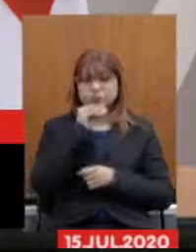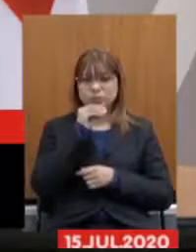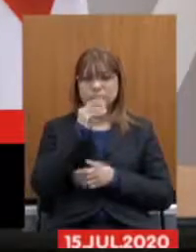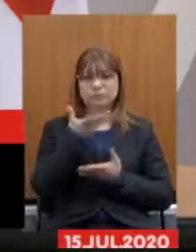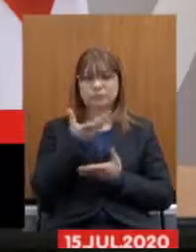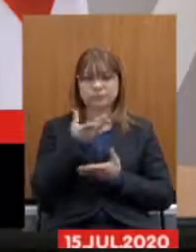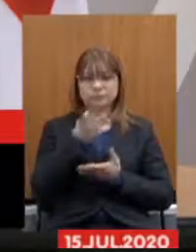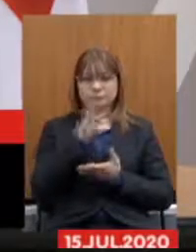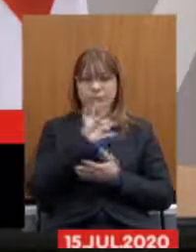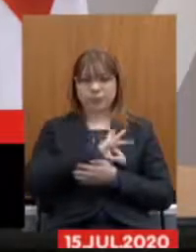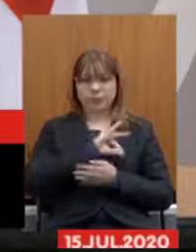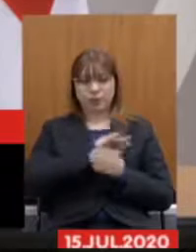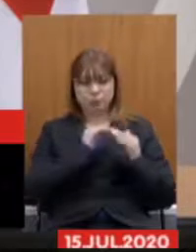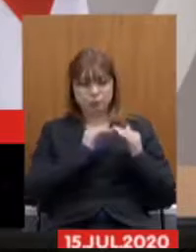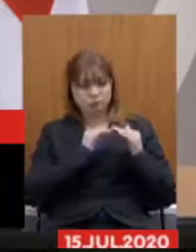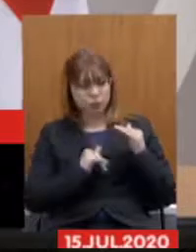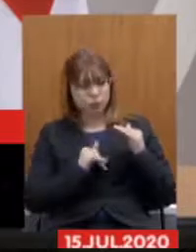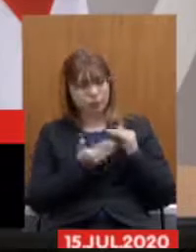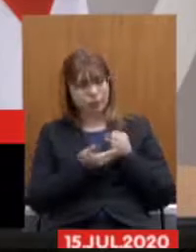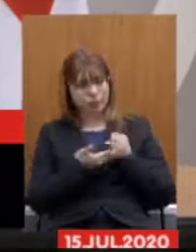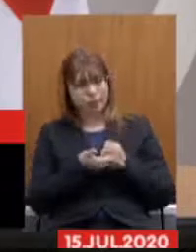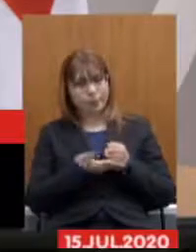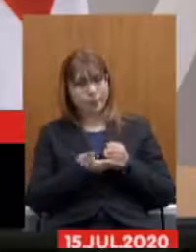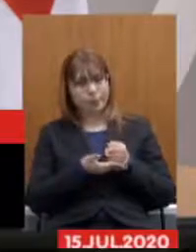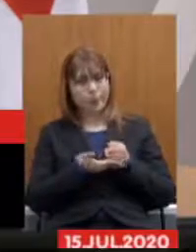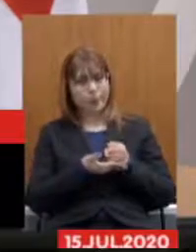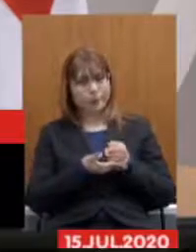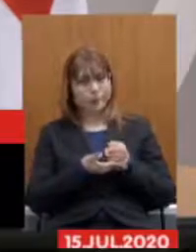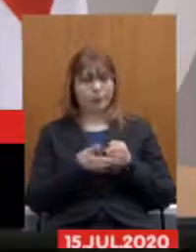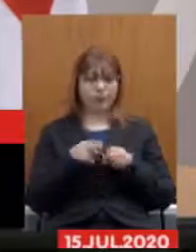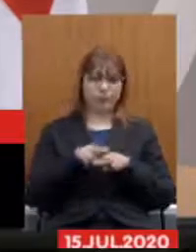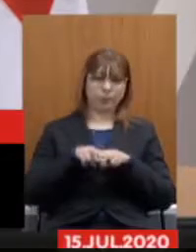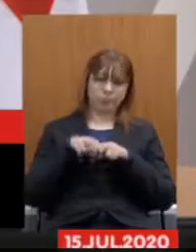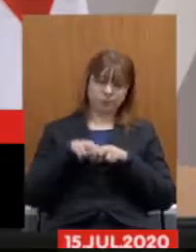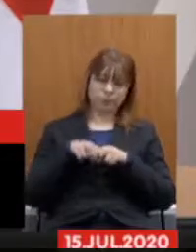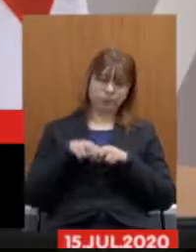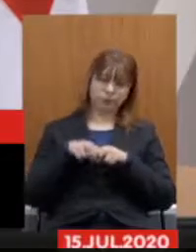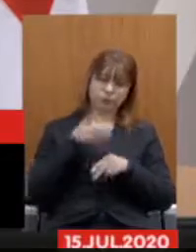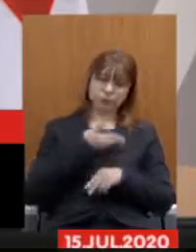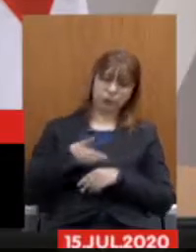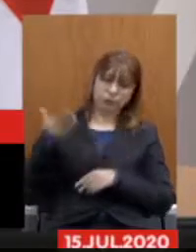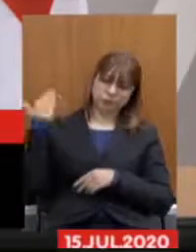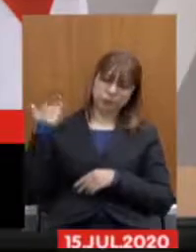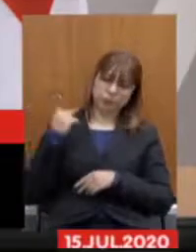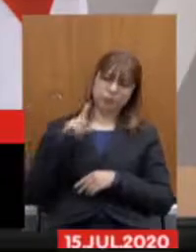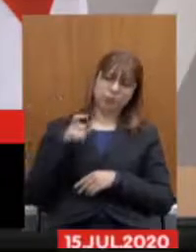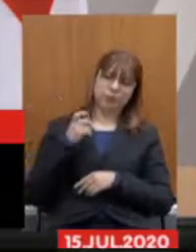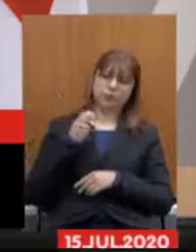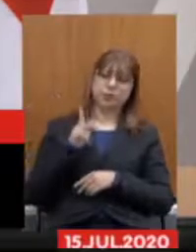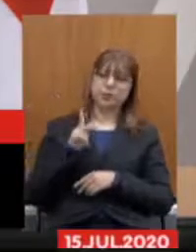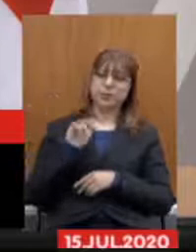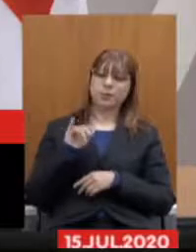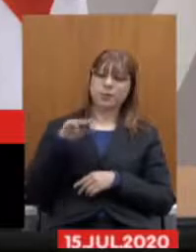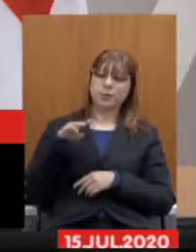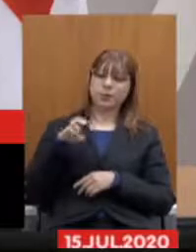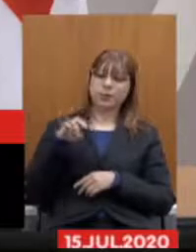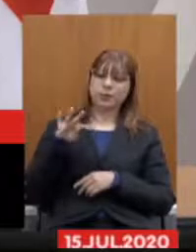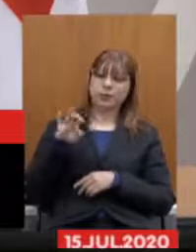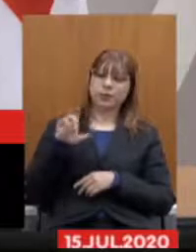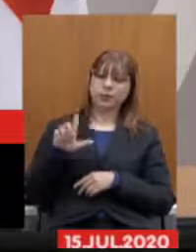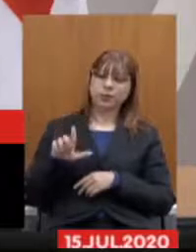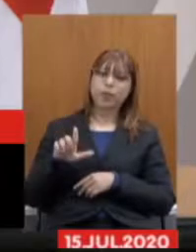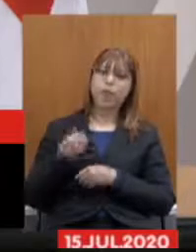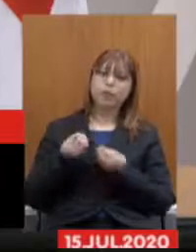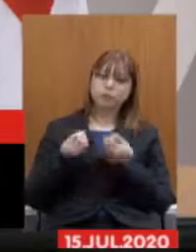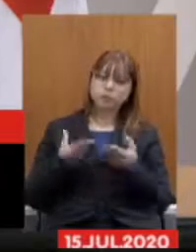salário menor do que o mínimo do governo anterior do governo Pimentel ele processou dando a